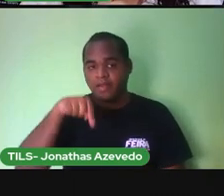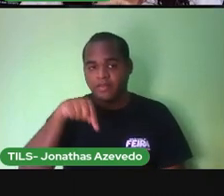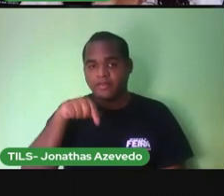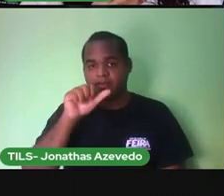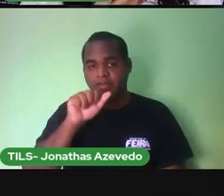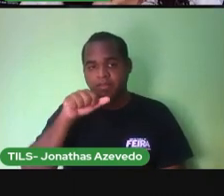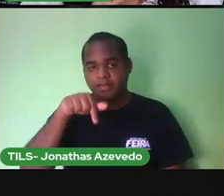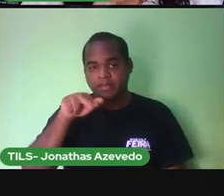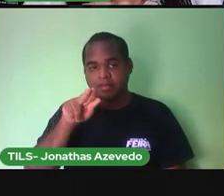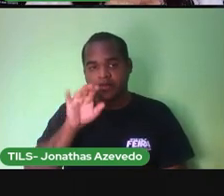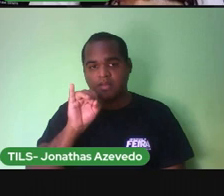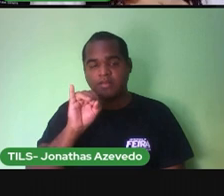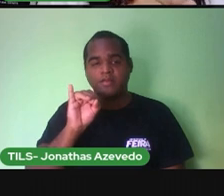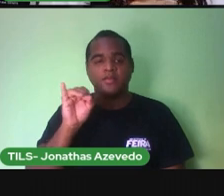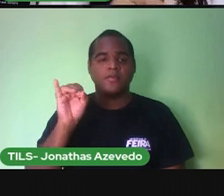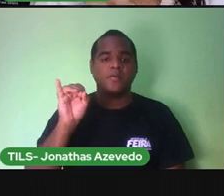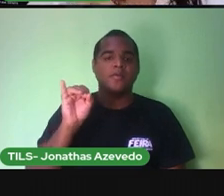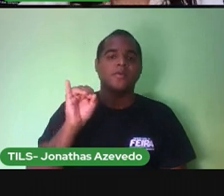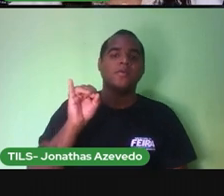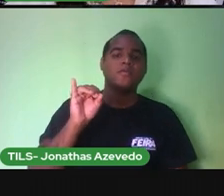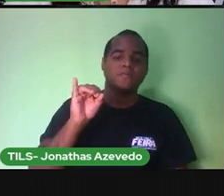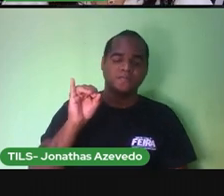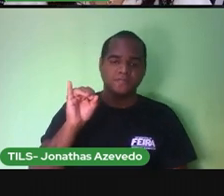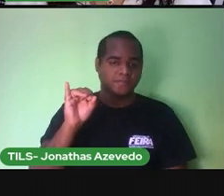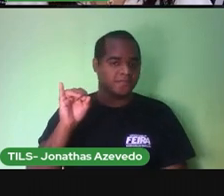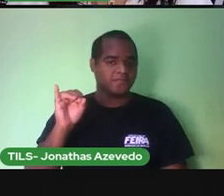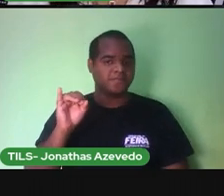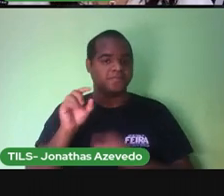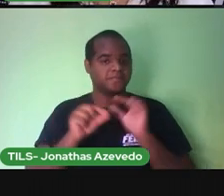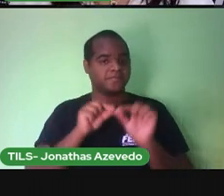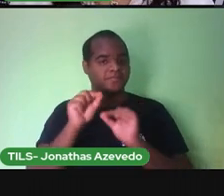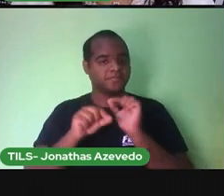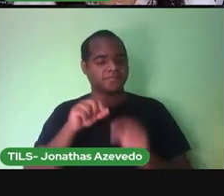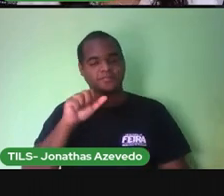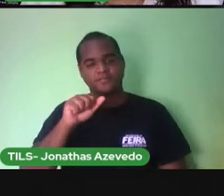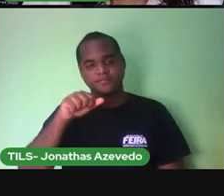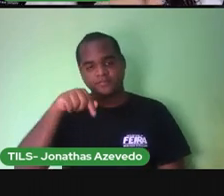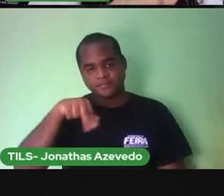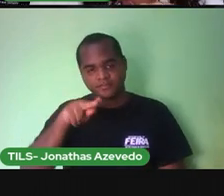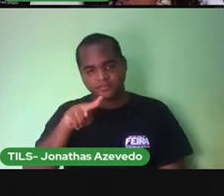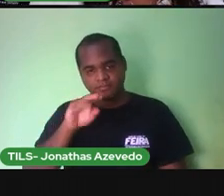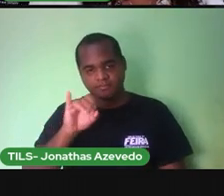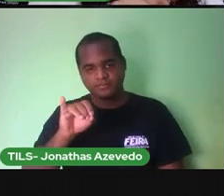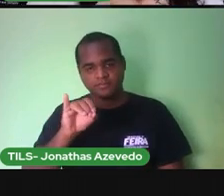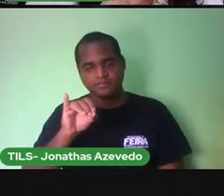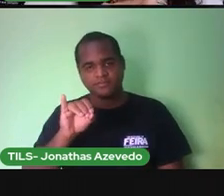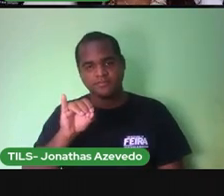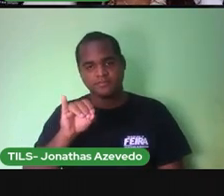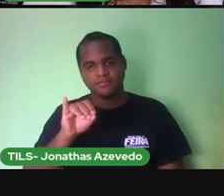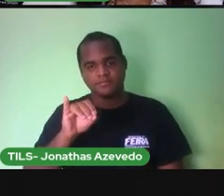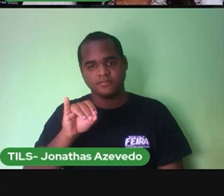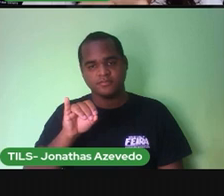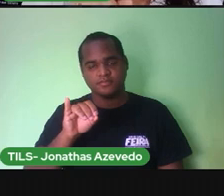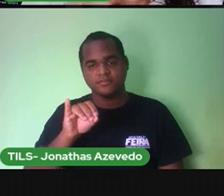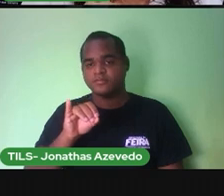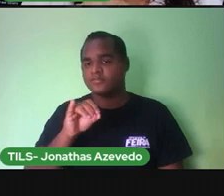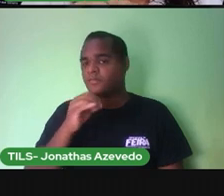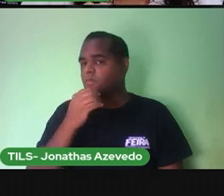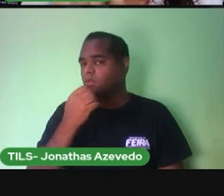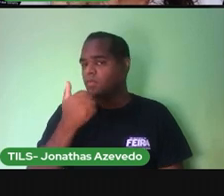A-qui. Conta quantas letrinhas tem aí para a Pró. Vamos contar? Uma, duas,